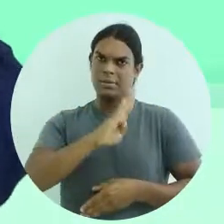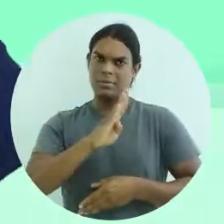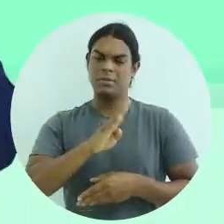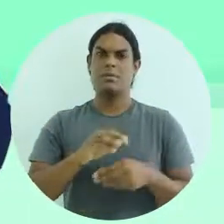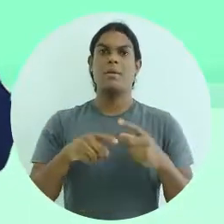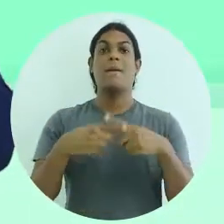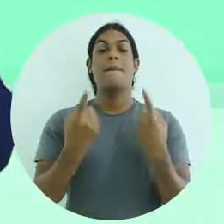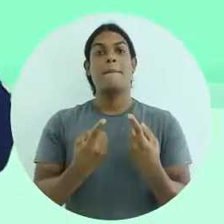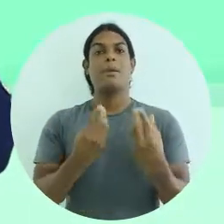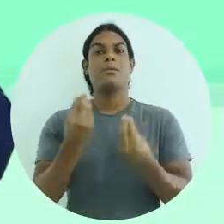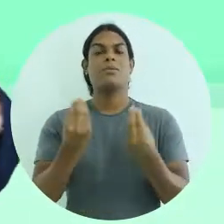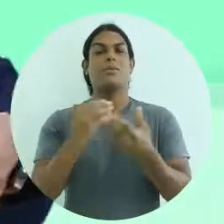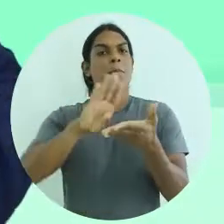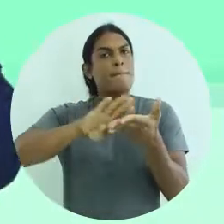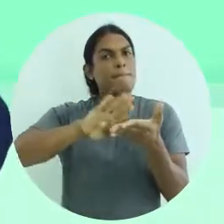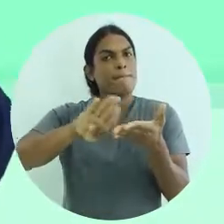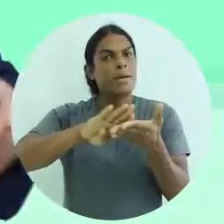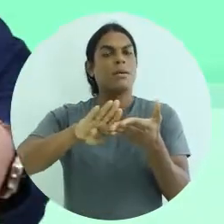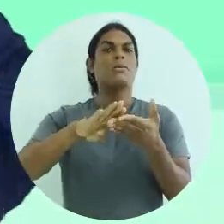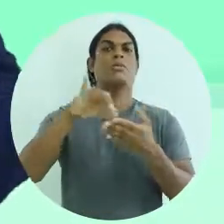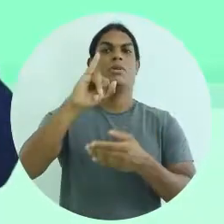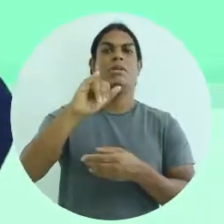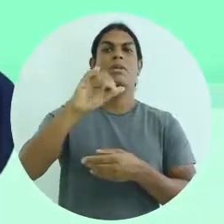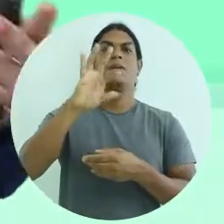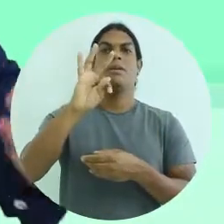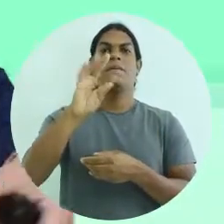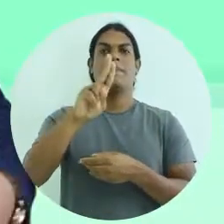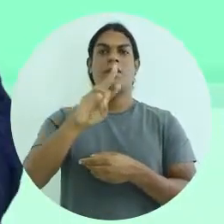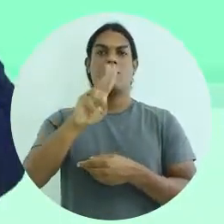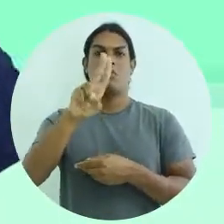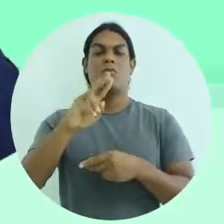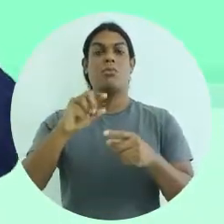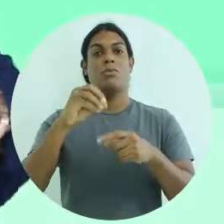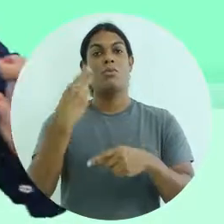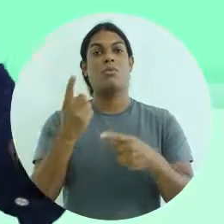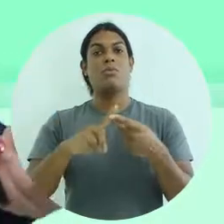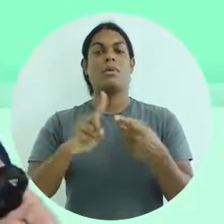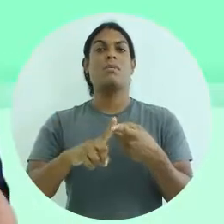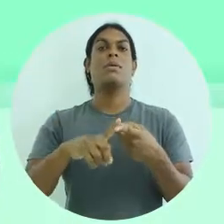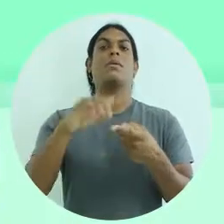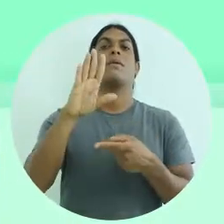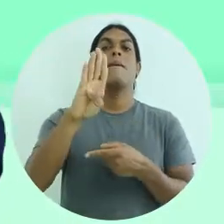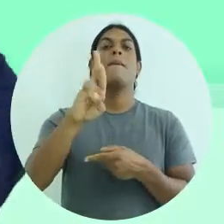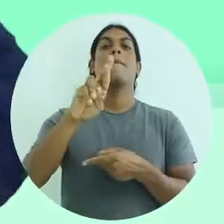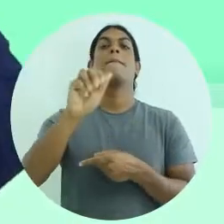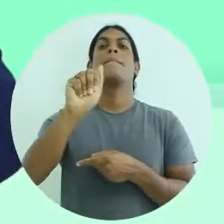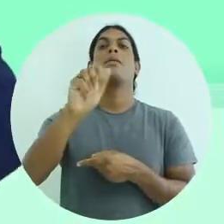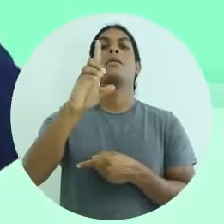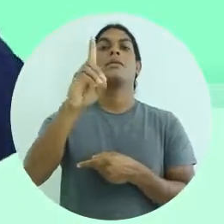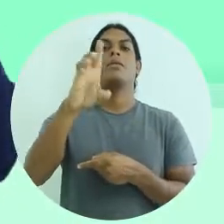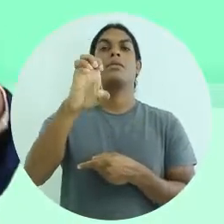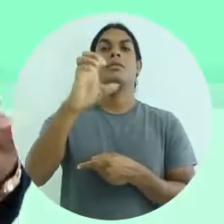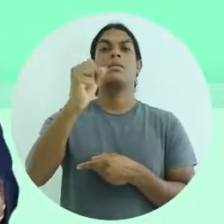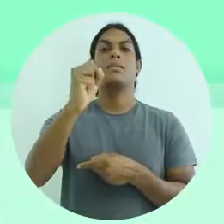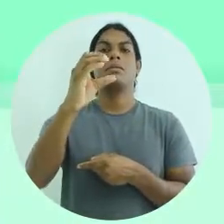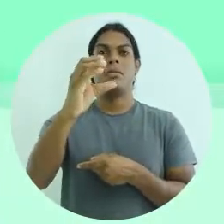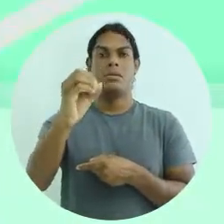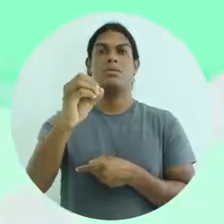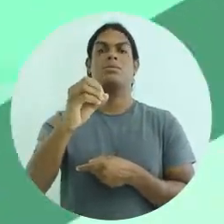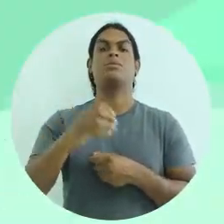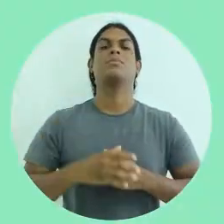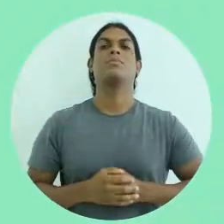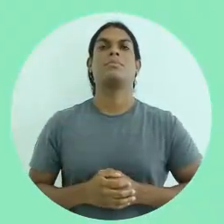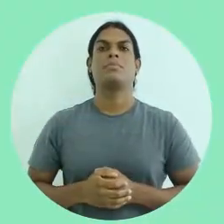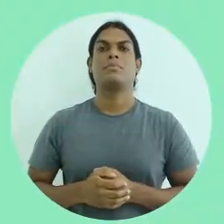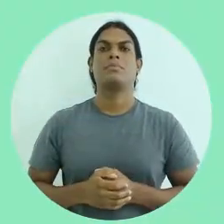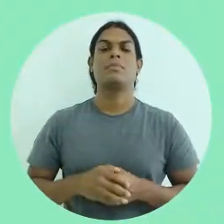bancos comerciais, como Itaú, Bradesco e entre outros bancos do sistema financeiro